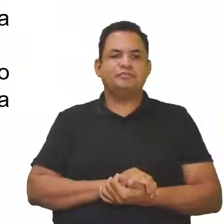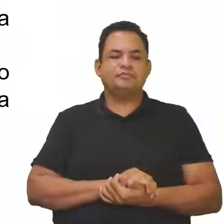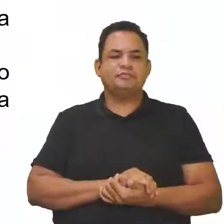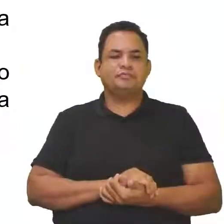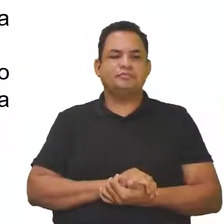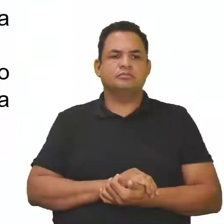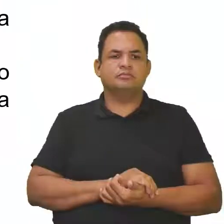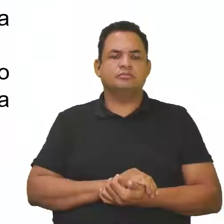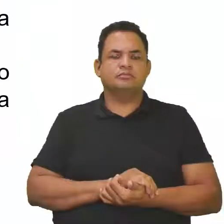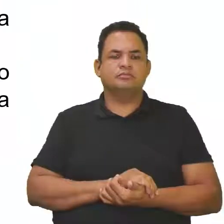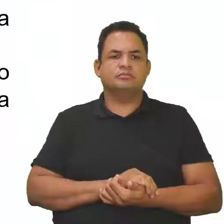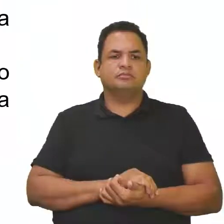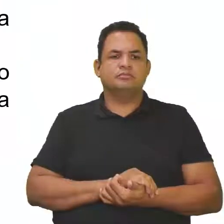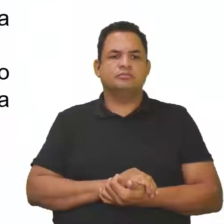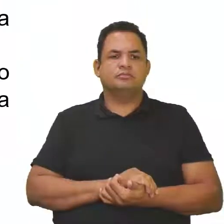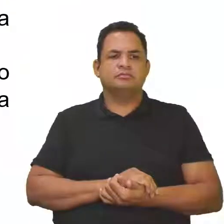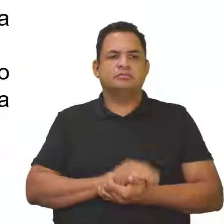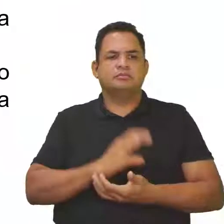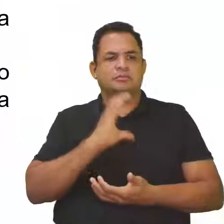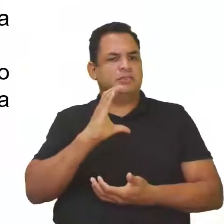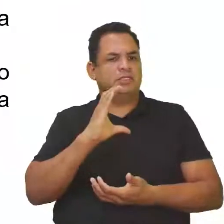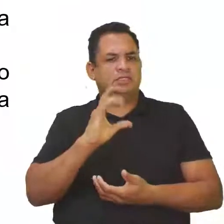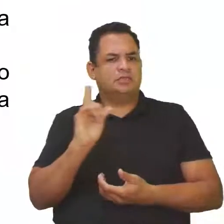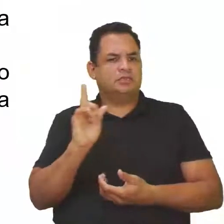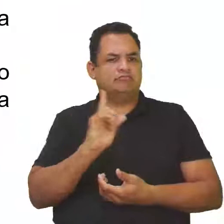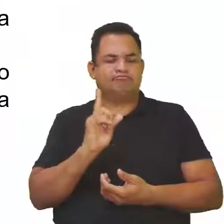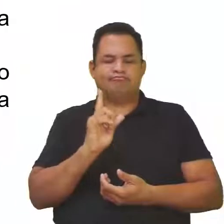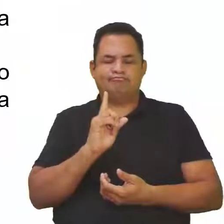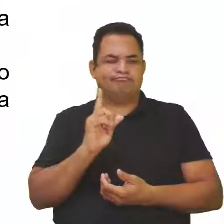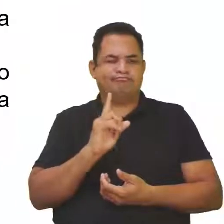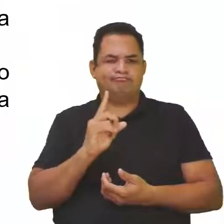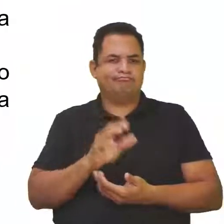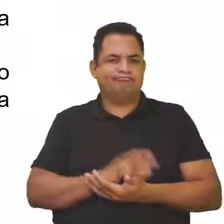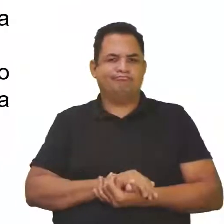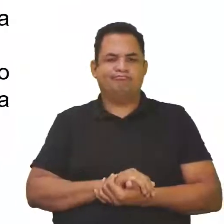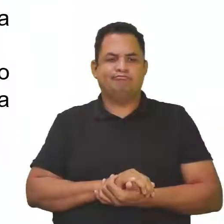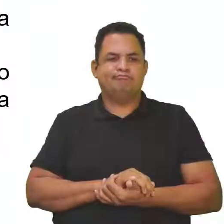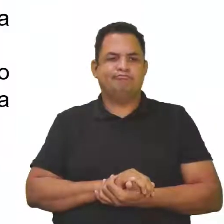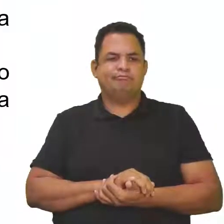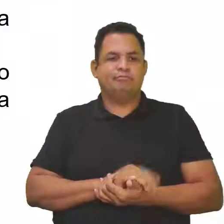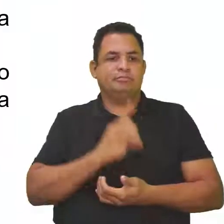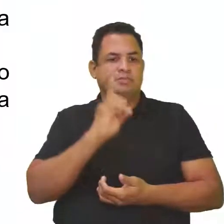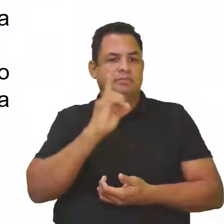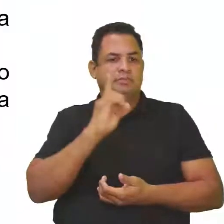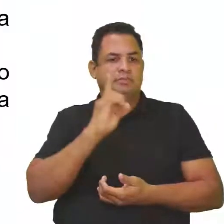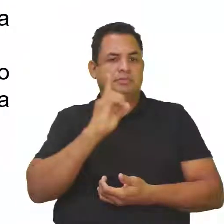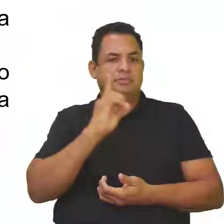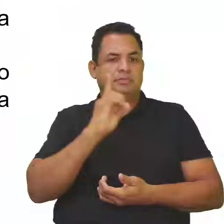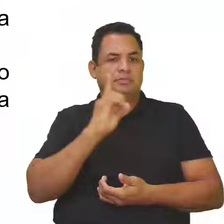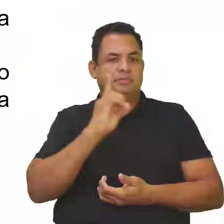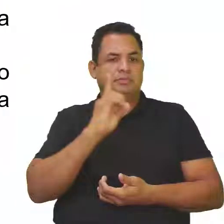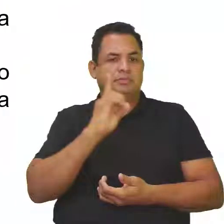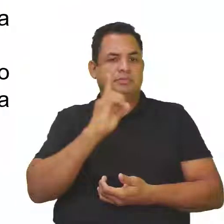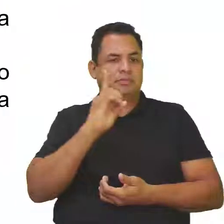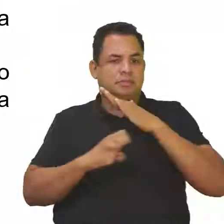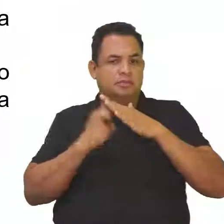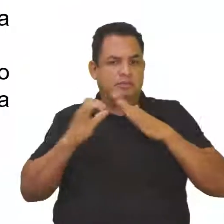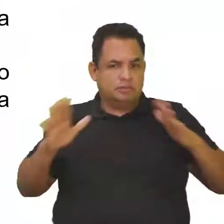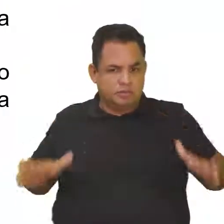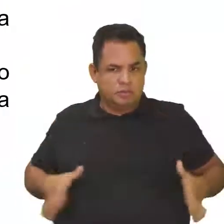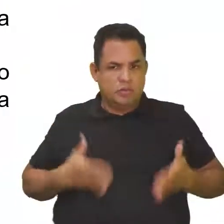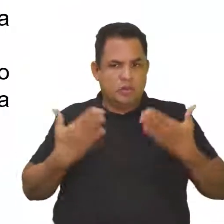em algumas áreas. Então, a letra C, ela não está certa, tá, gente? Letra D. Essas empresas